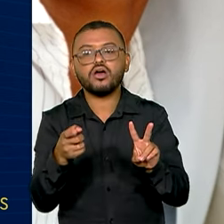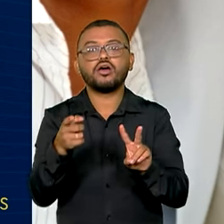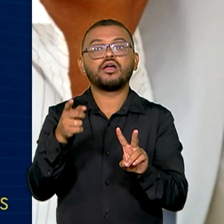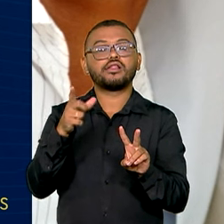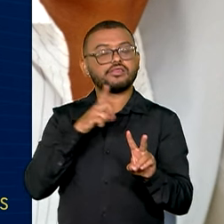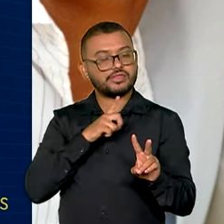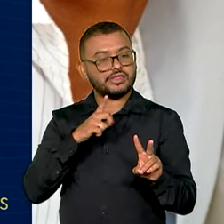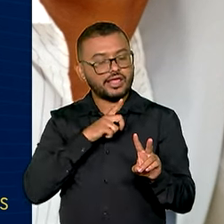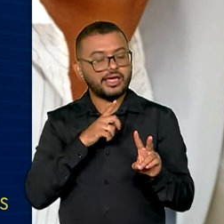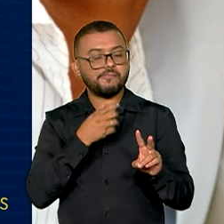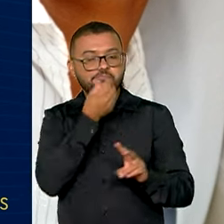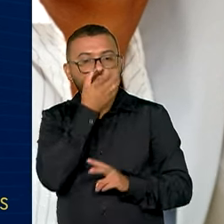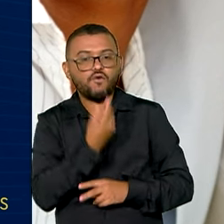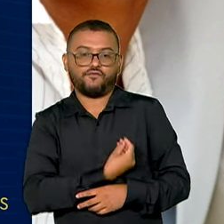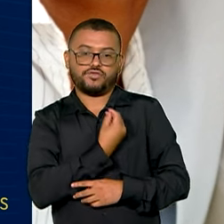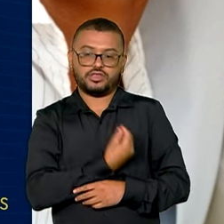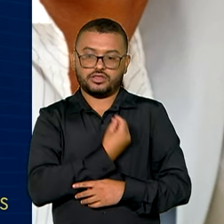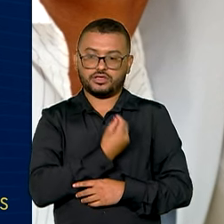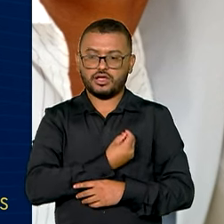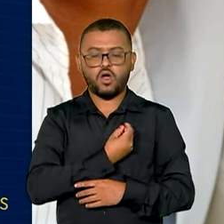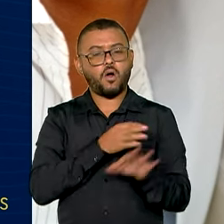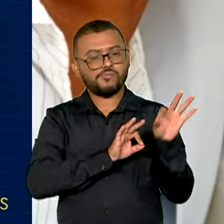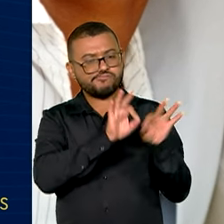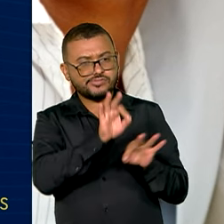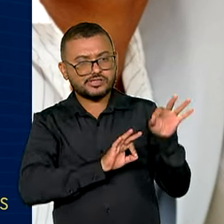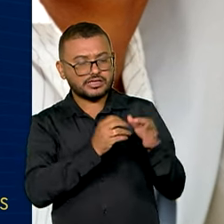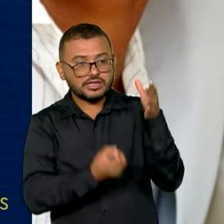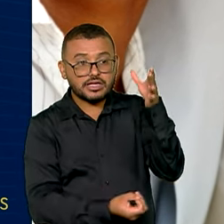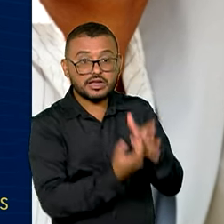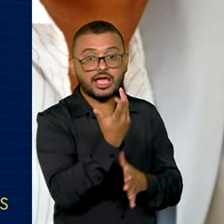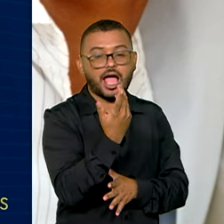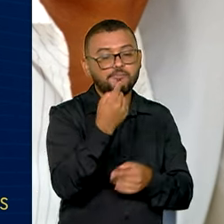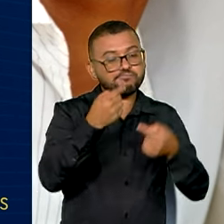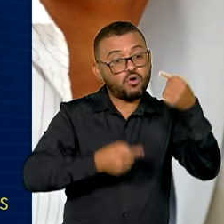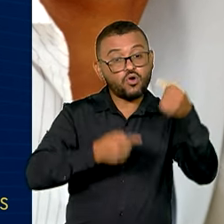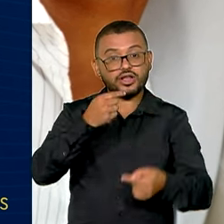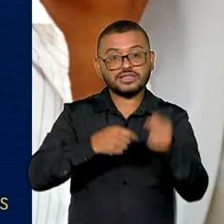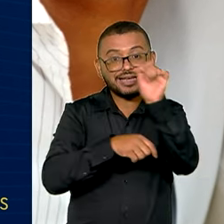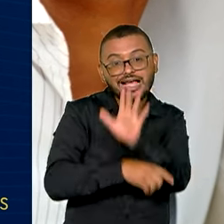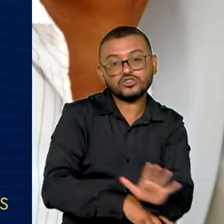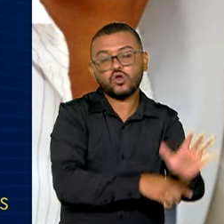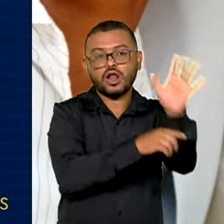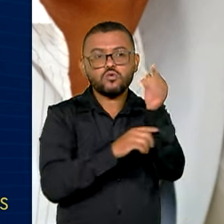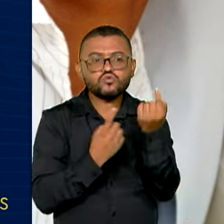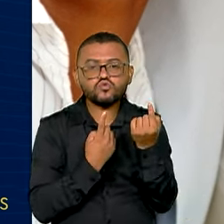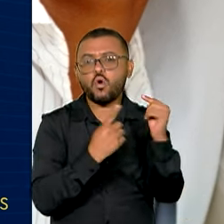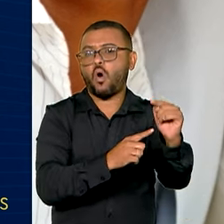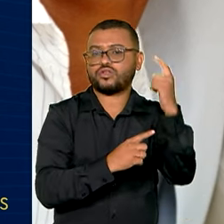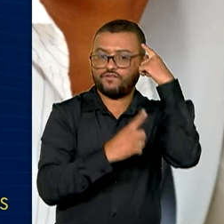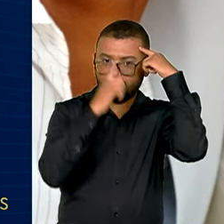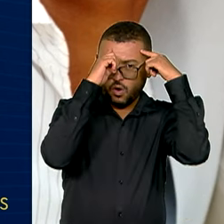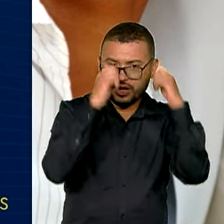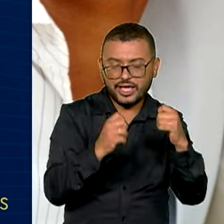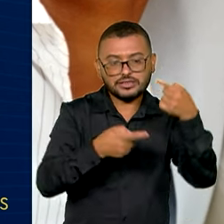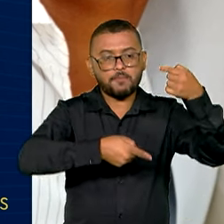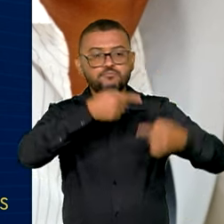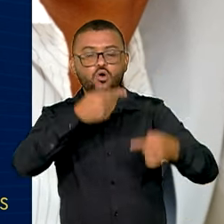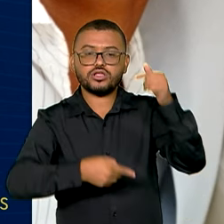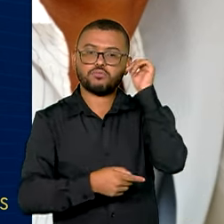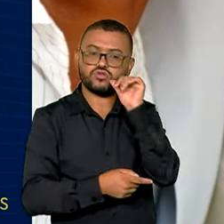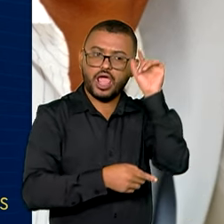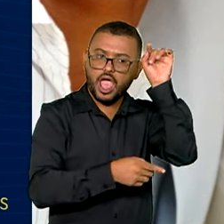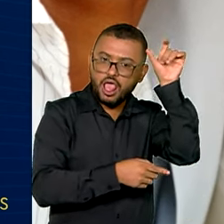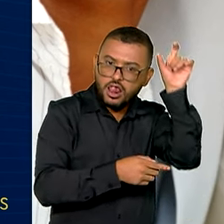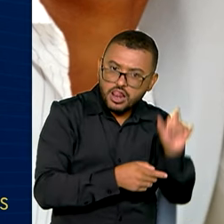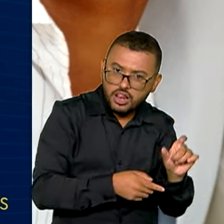tecendo o Bem Viver. Lançamento da Política Nacional de Enfrentamento à Violência Política contra